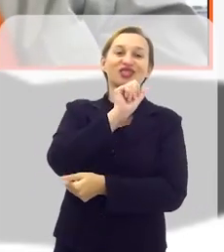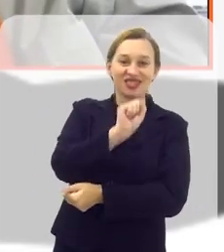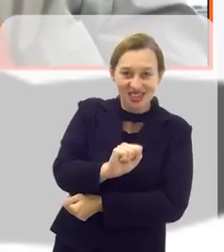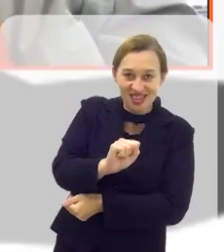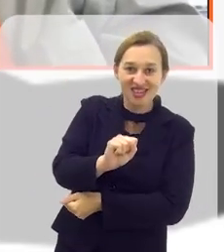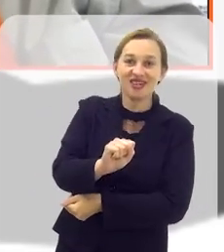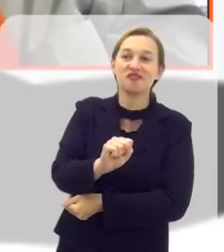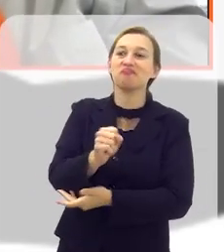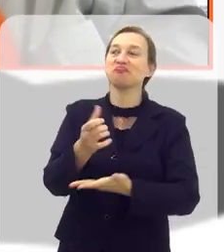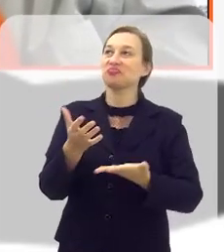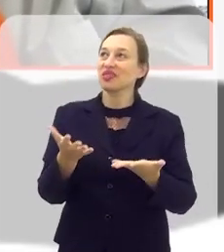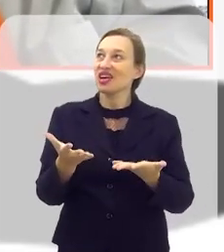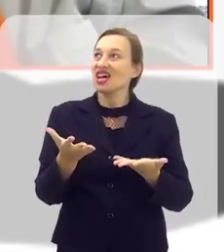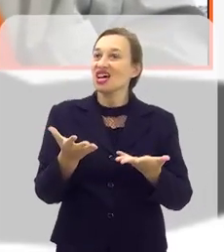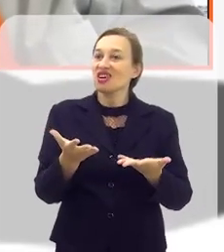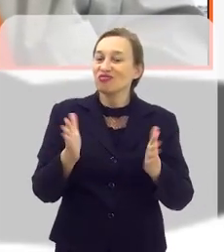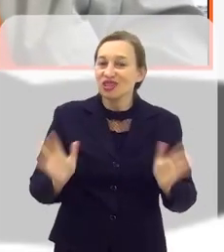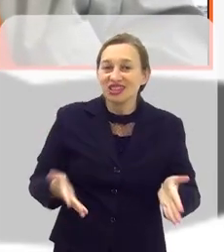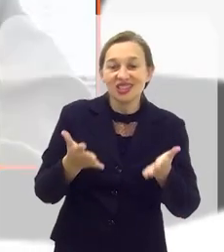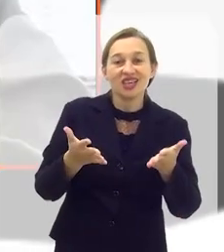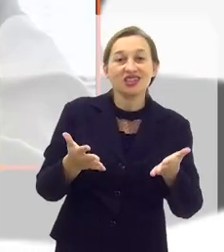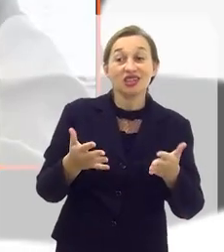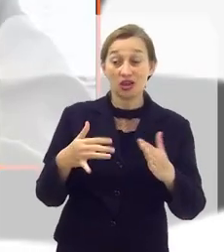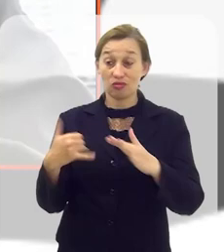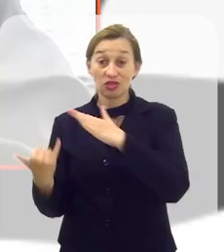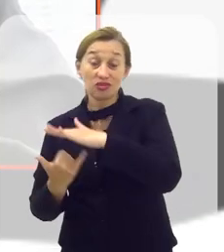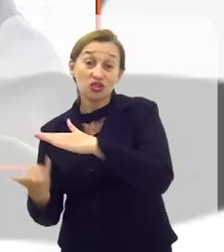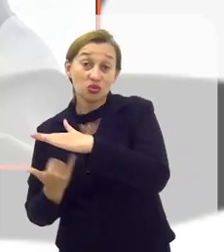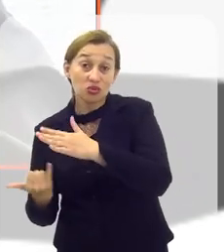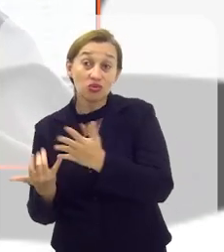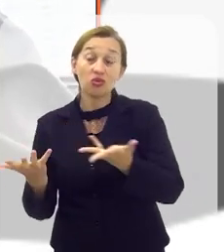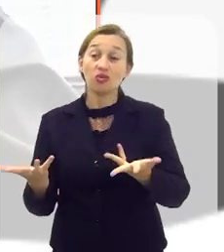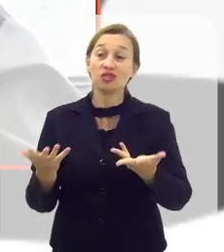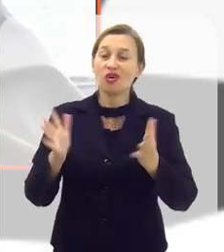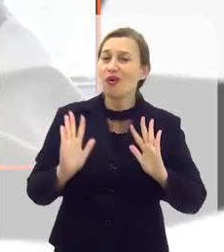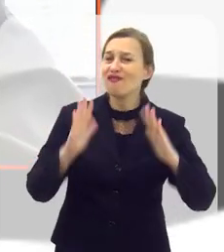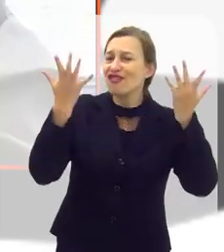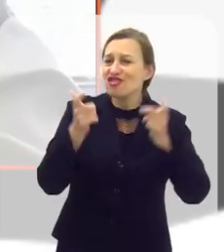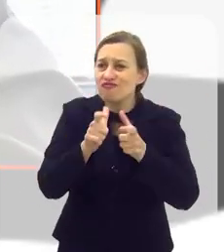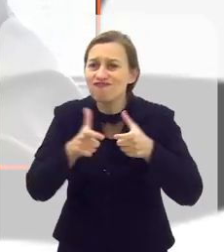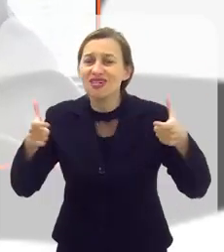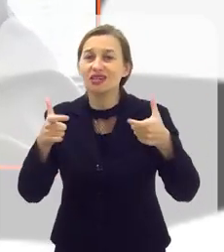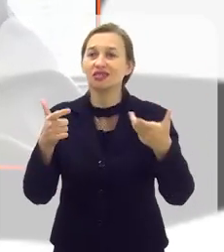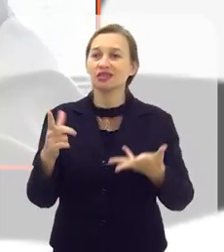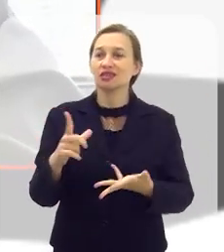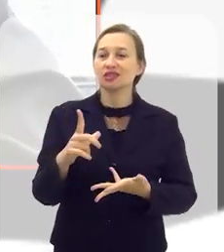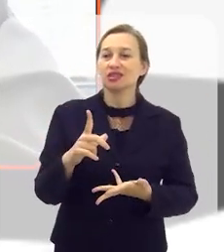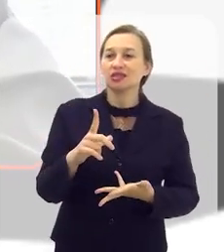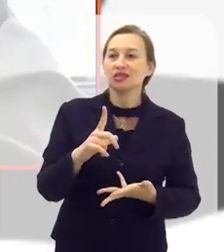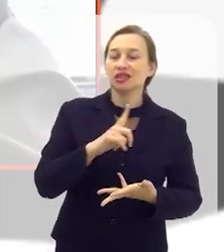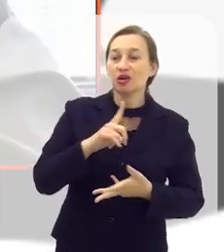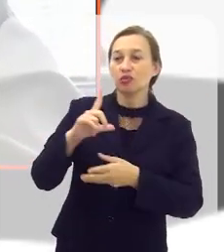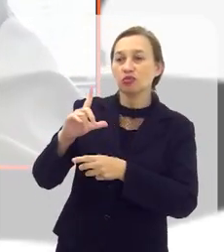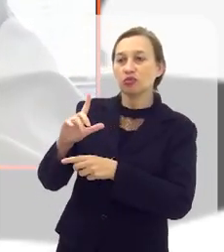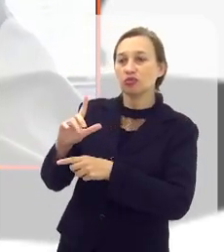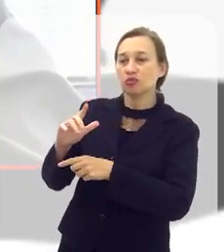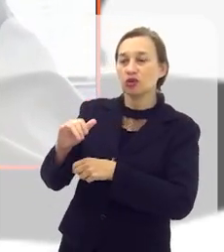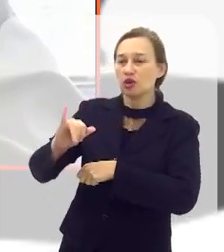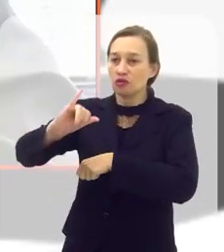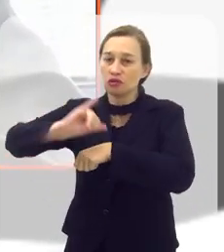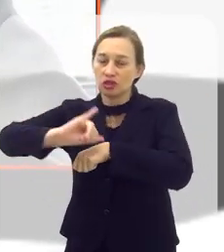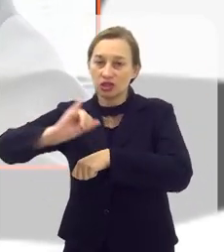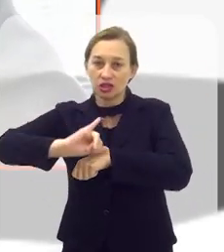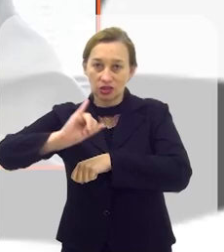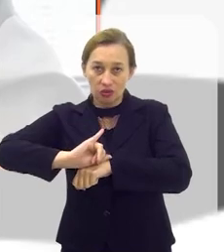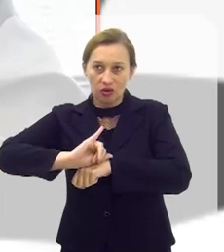conseguia com a iniciativa privada. Então, era uma festa muito grande. Nós temos um cinema em Volta